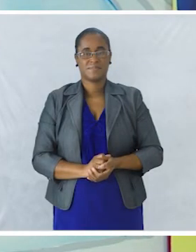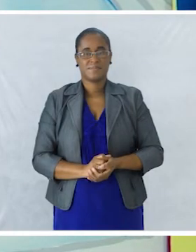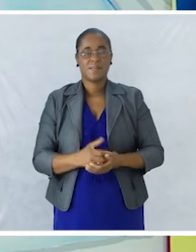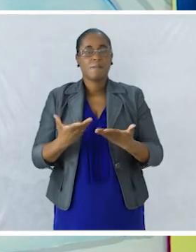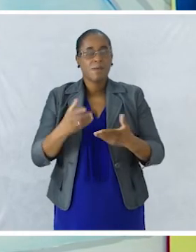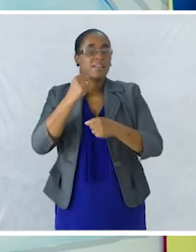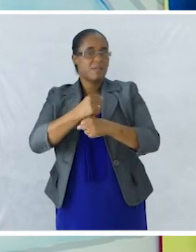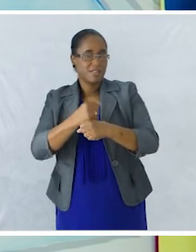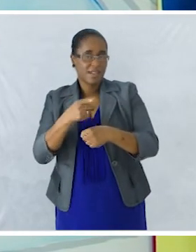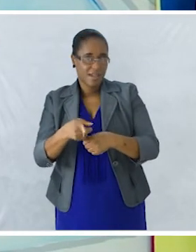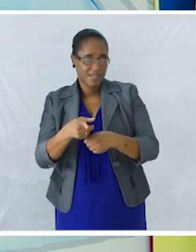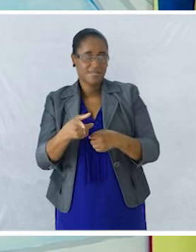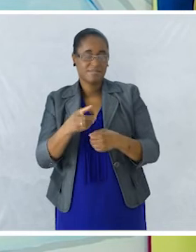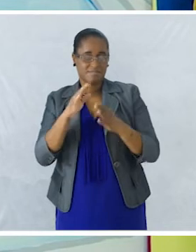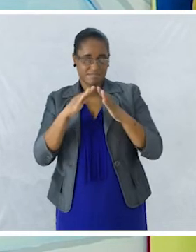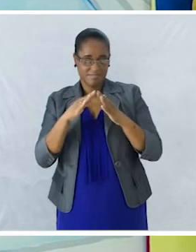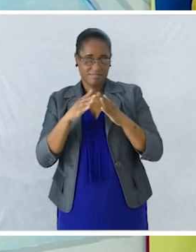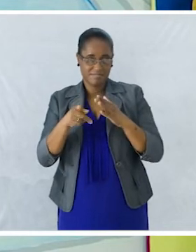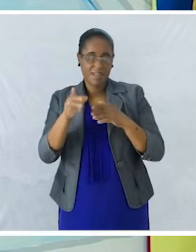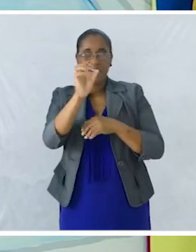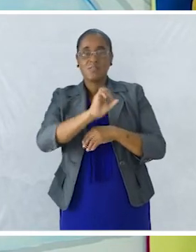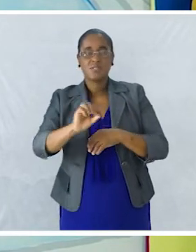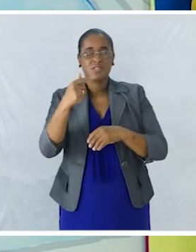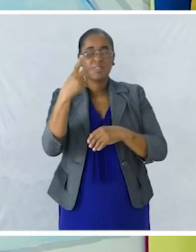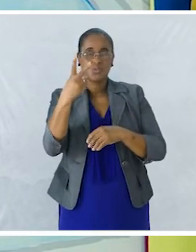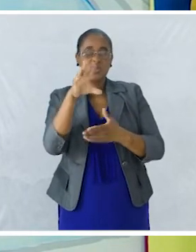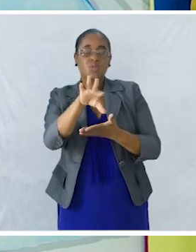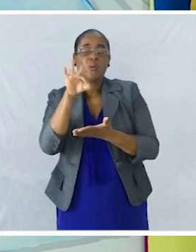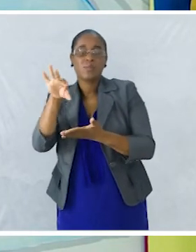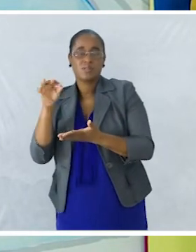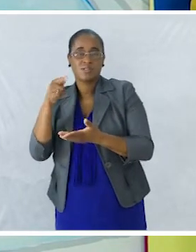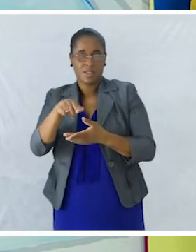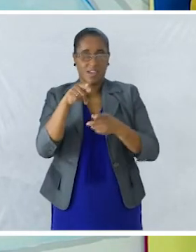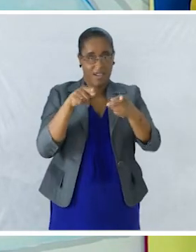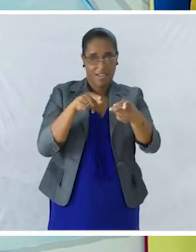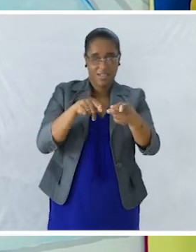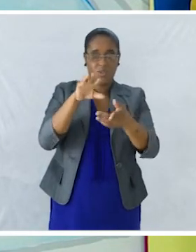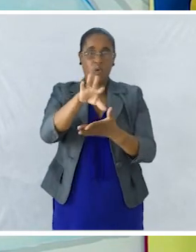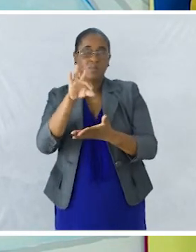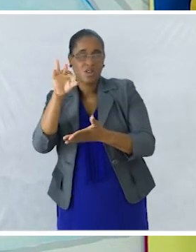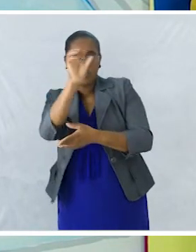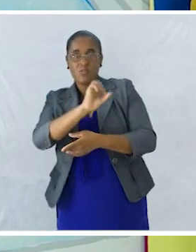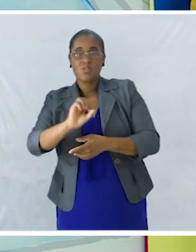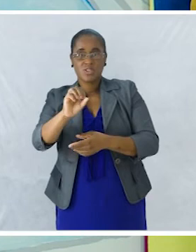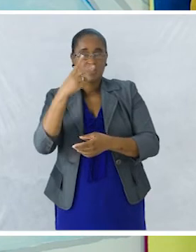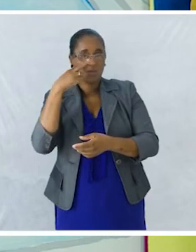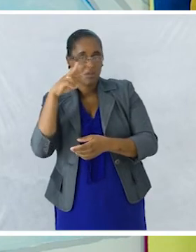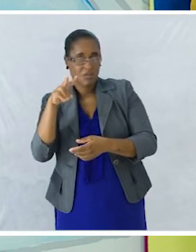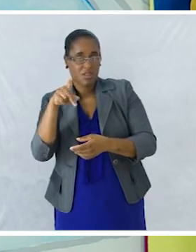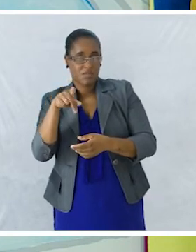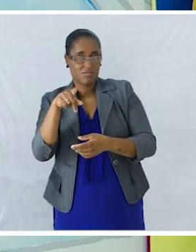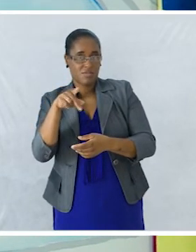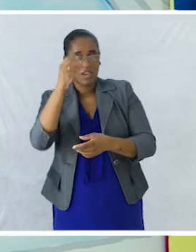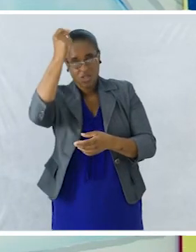Para o trabalho de casa Vocês têm duas opções Tem esta opção Vocês vão Vejam que